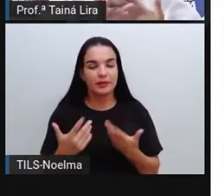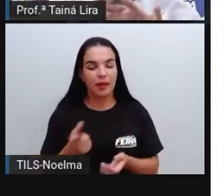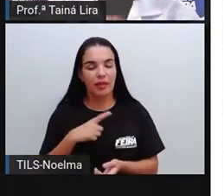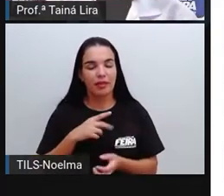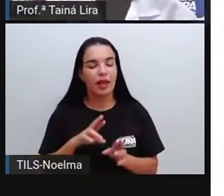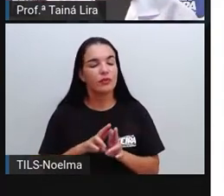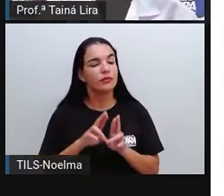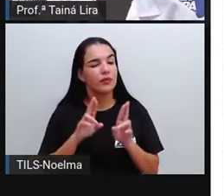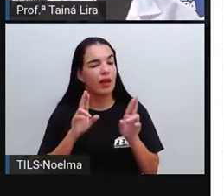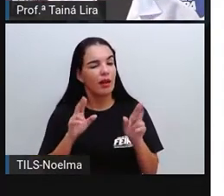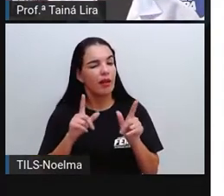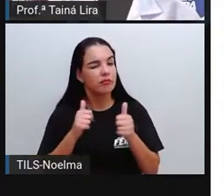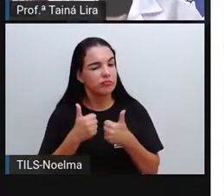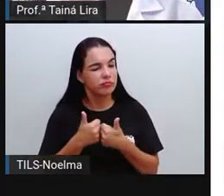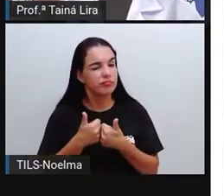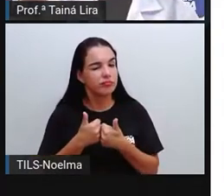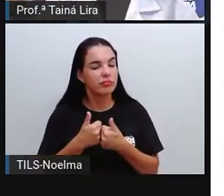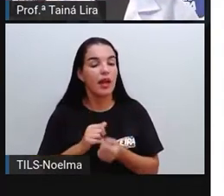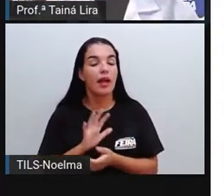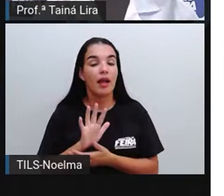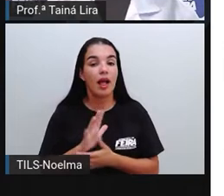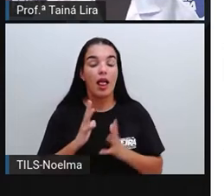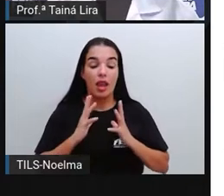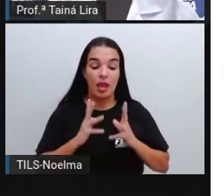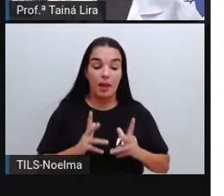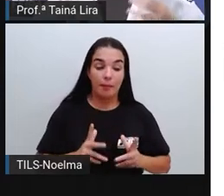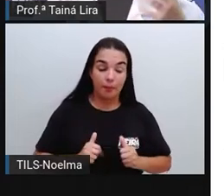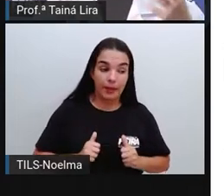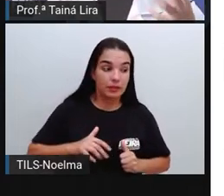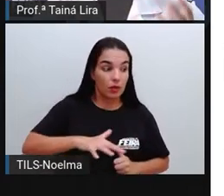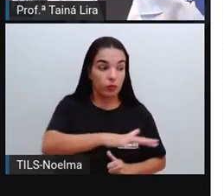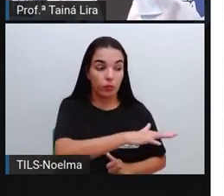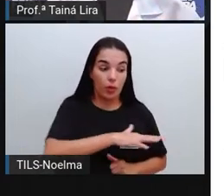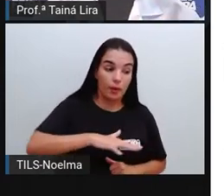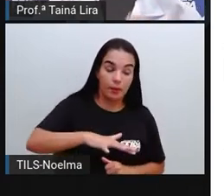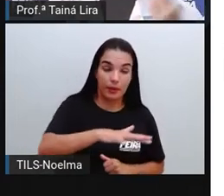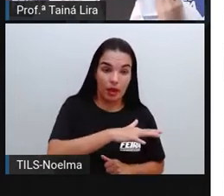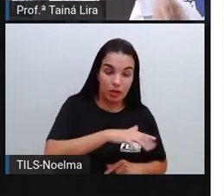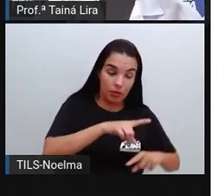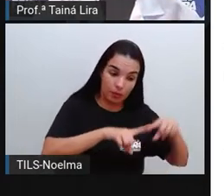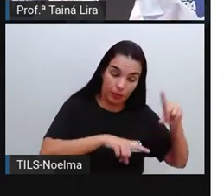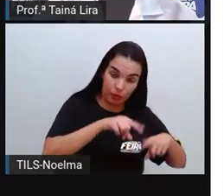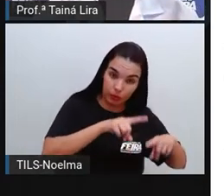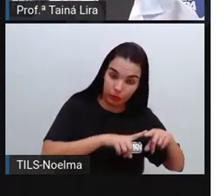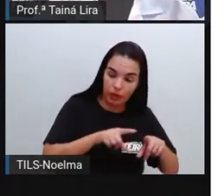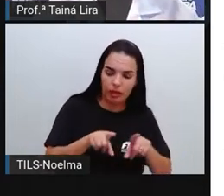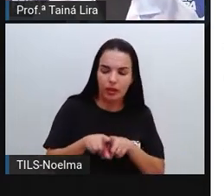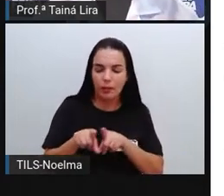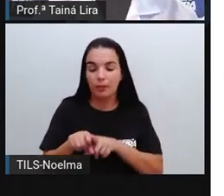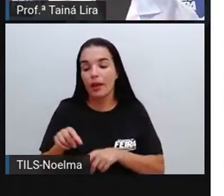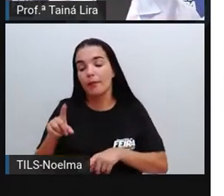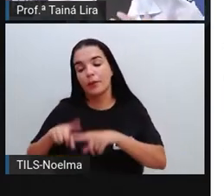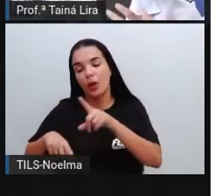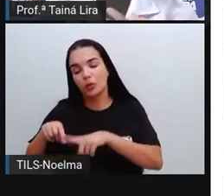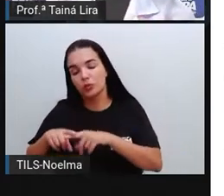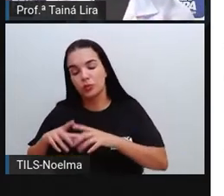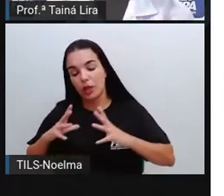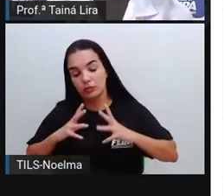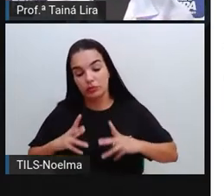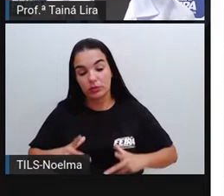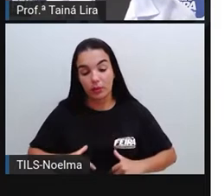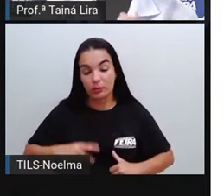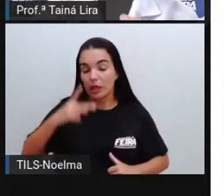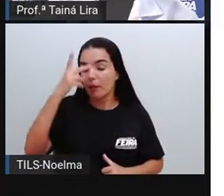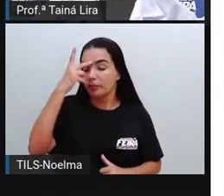essa diferença, tá? Segundo ano, limpeza, né, produto de limpeza e produto de higiene pessoal, produto de higiene